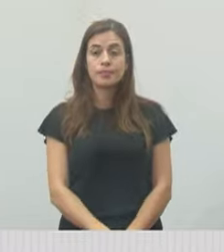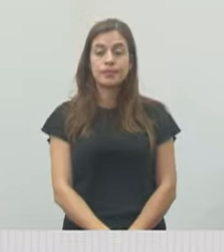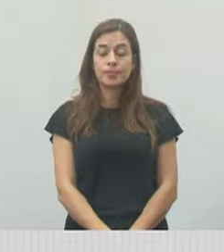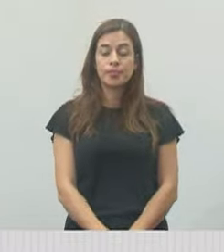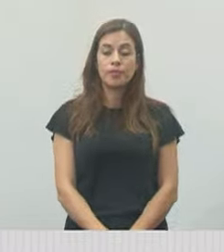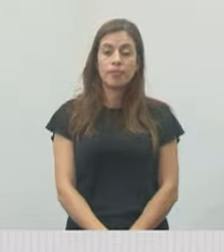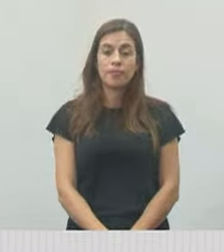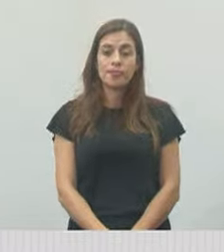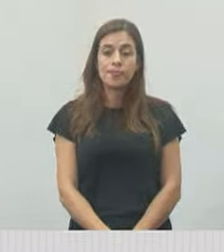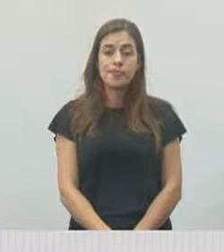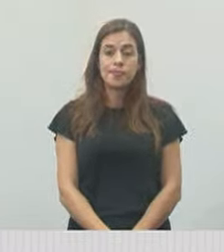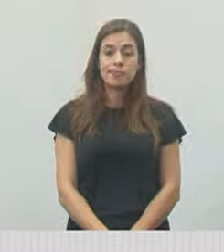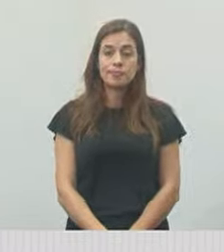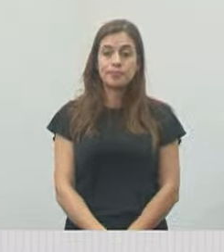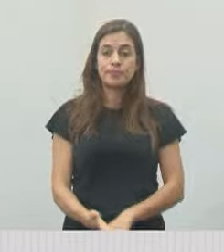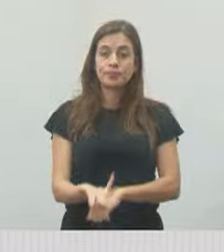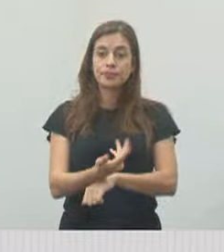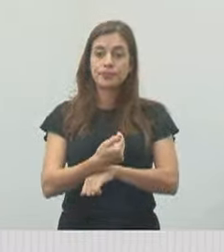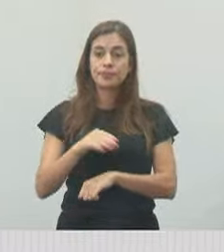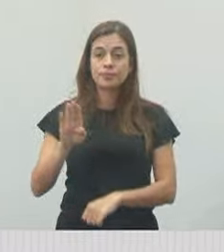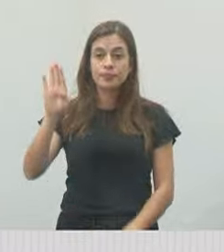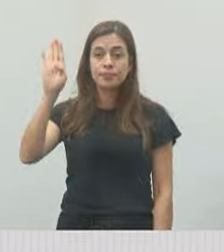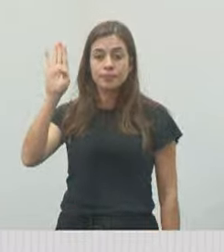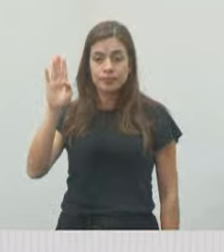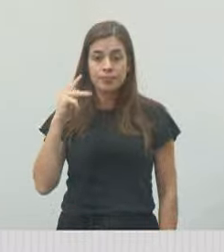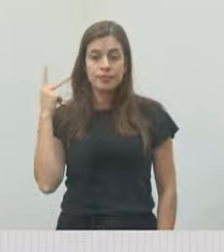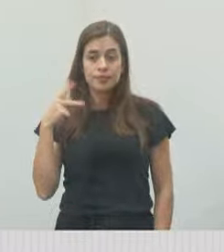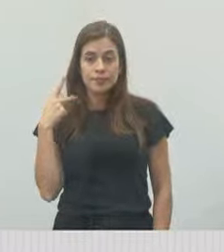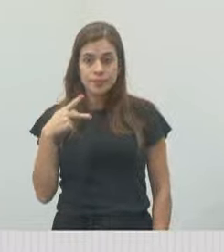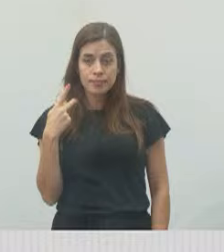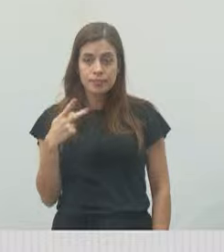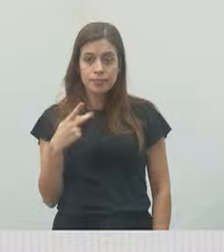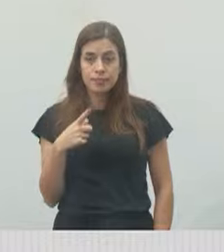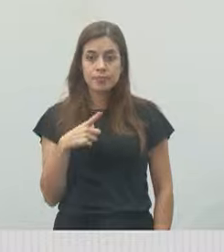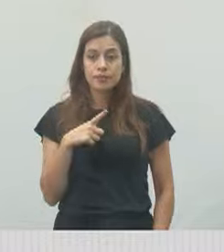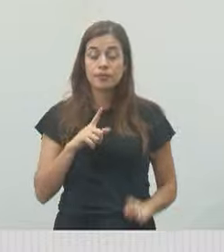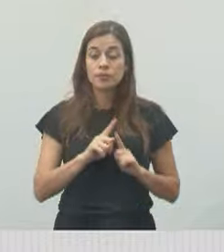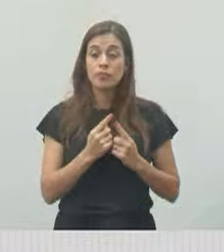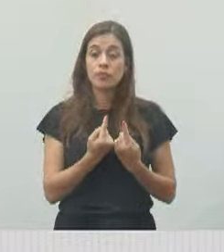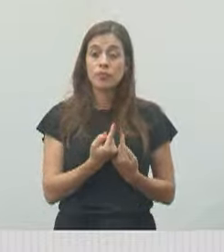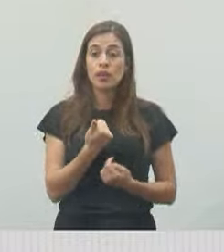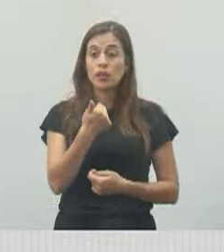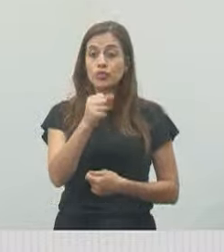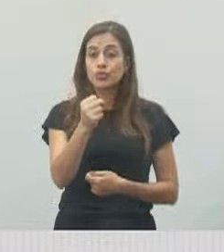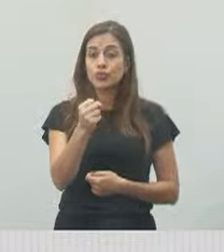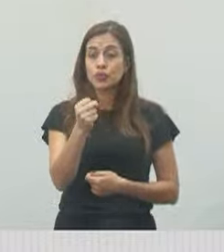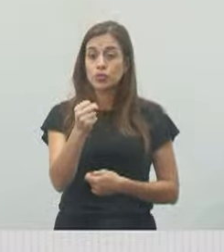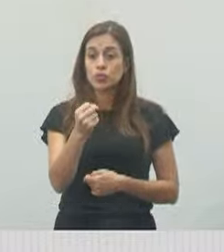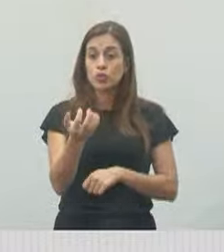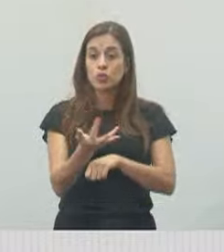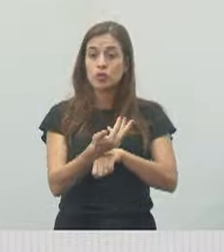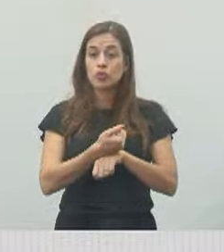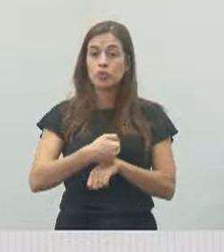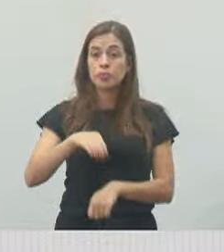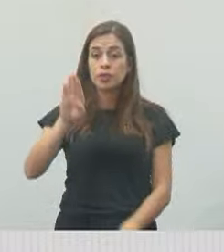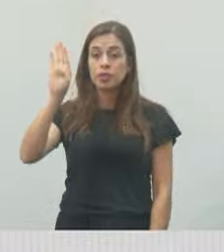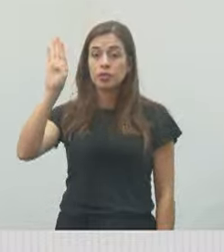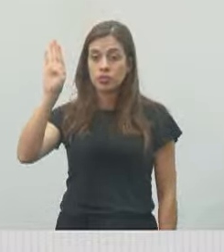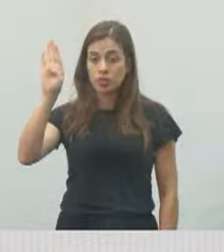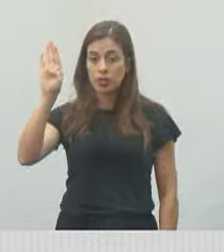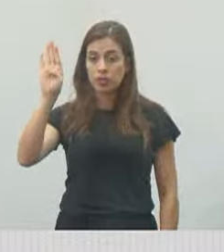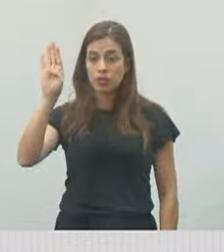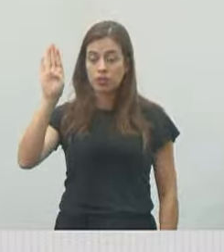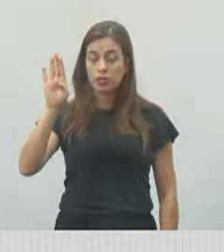Aí estão os pré-candidatos ao vereador. Aí nós estamos num grupo de 18 pré-candidatos, sabe?